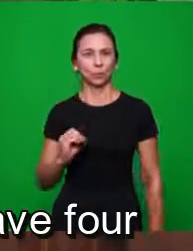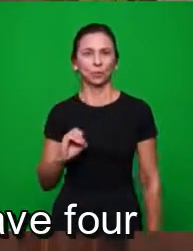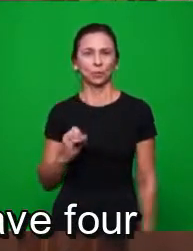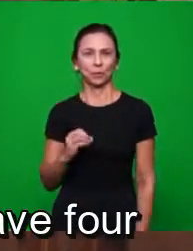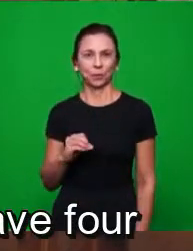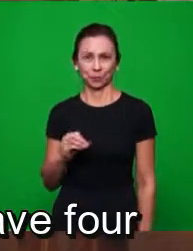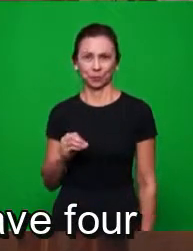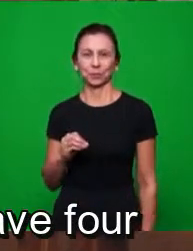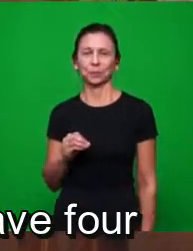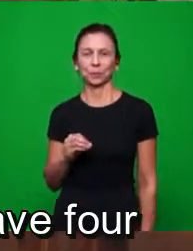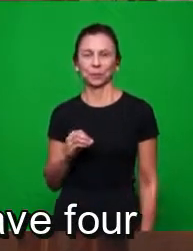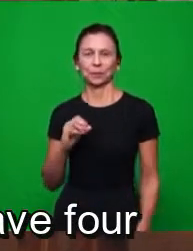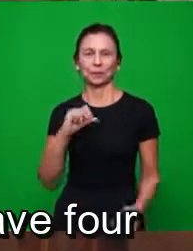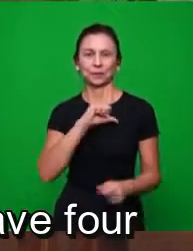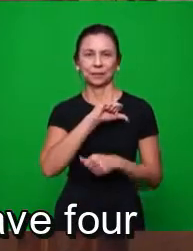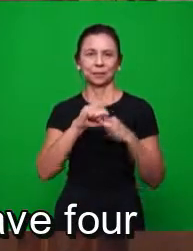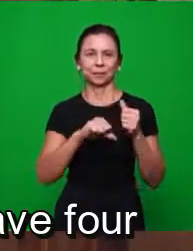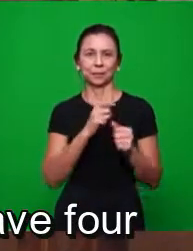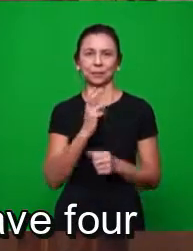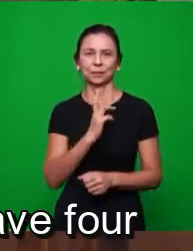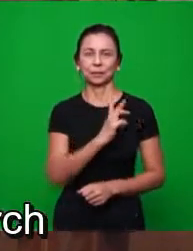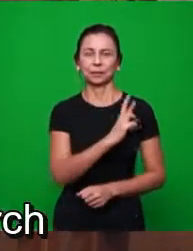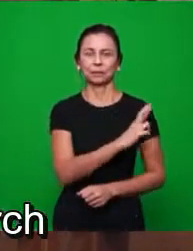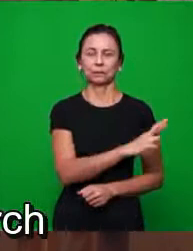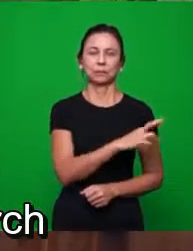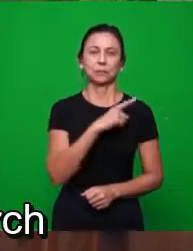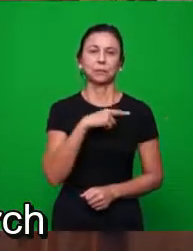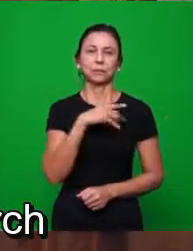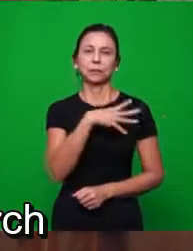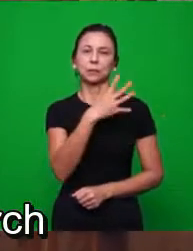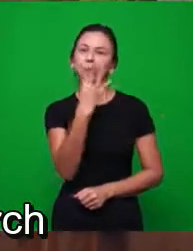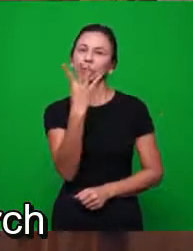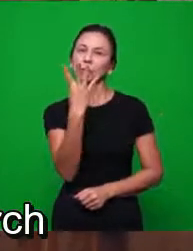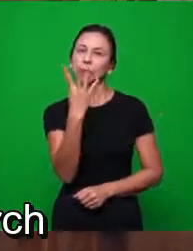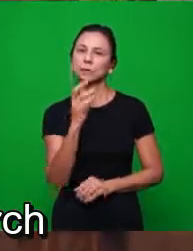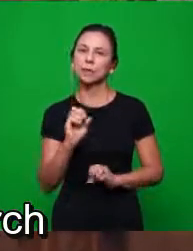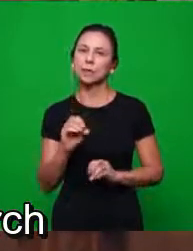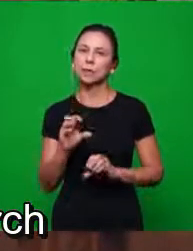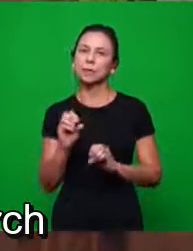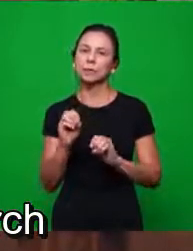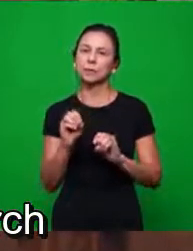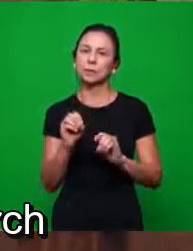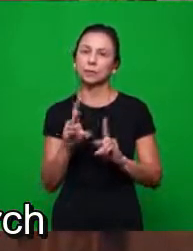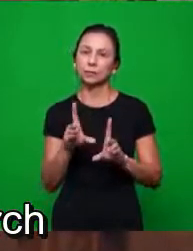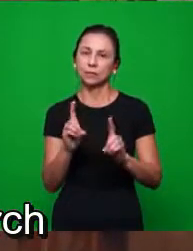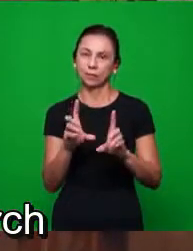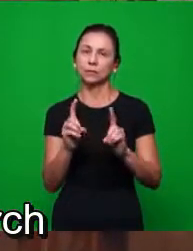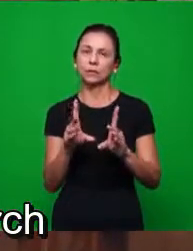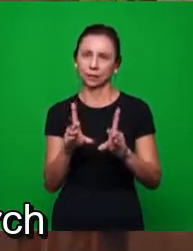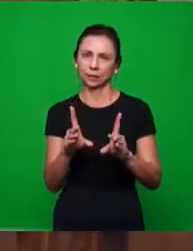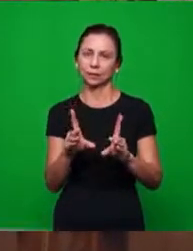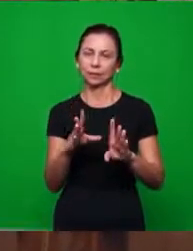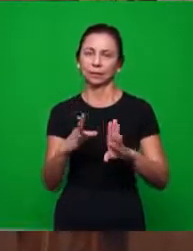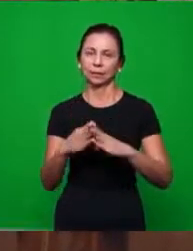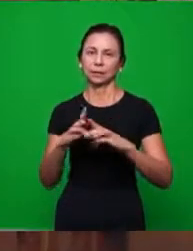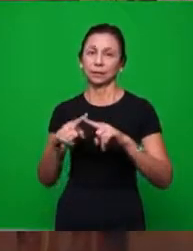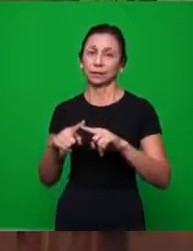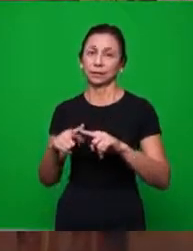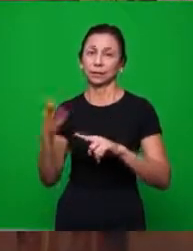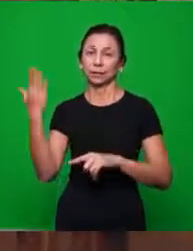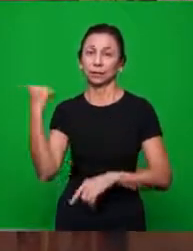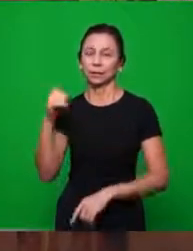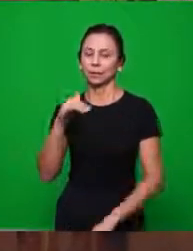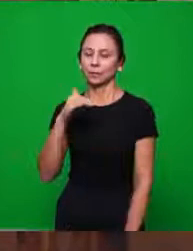é o mês da reforma. Então, nós vamos ter quatro ensinos dessa doutrina pelo qual a igreja morreu